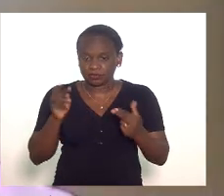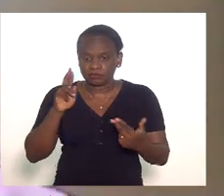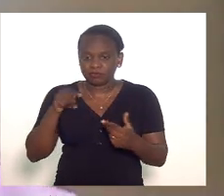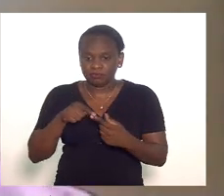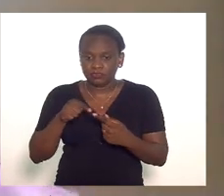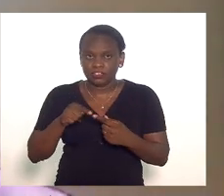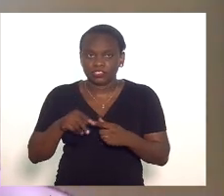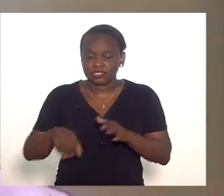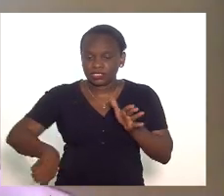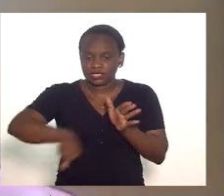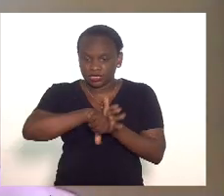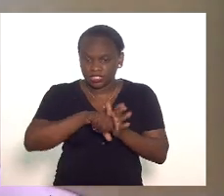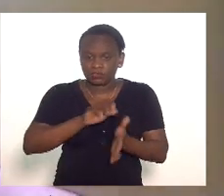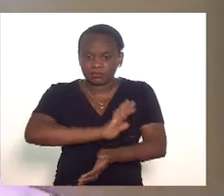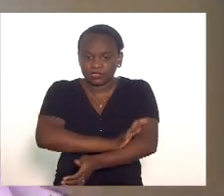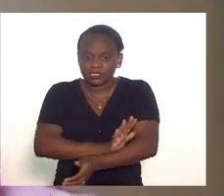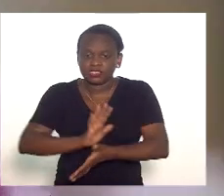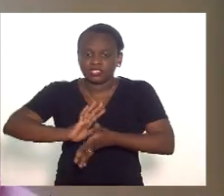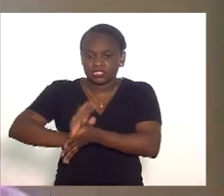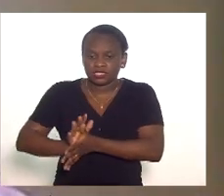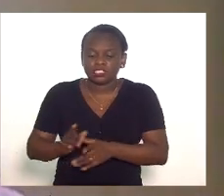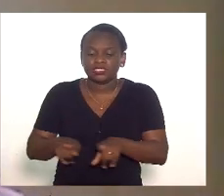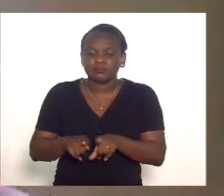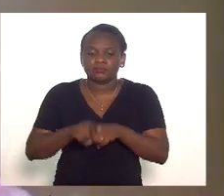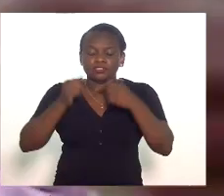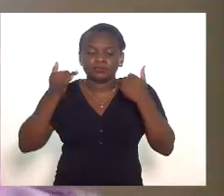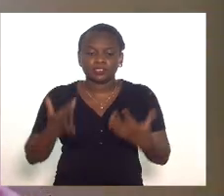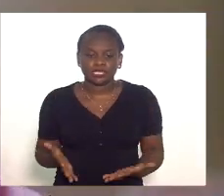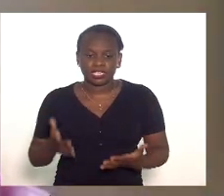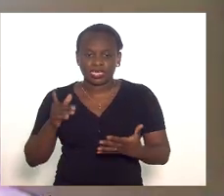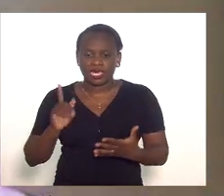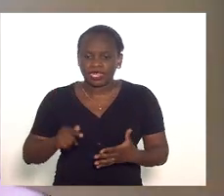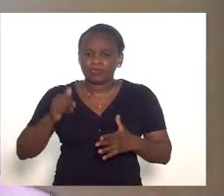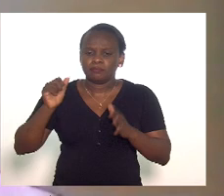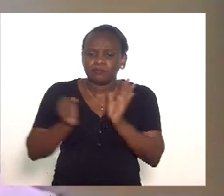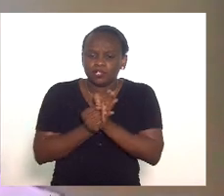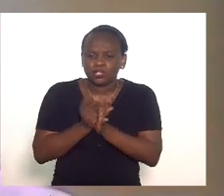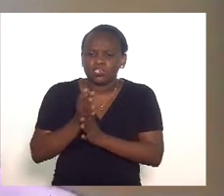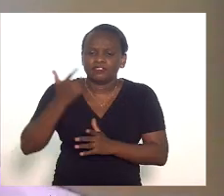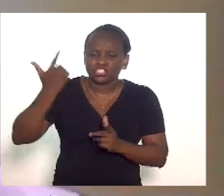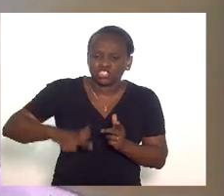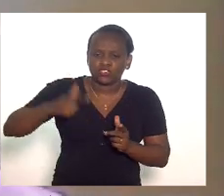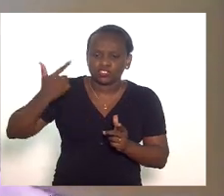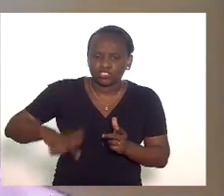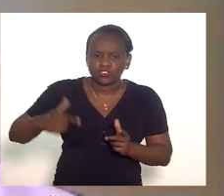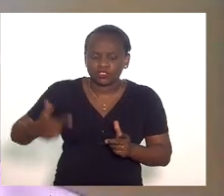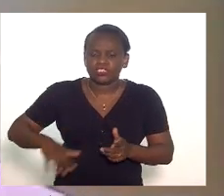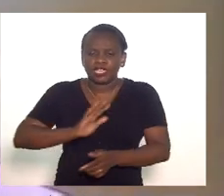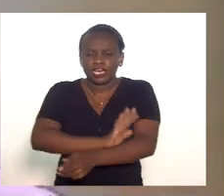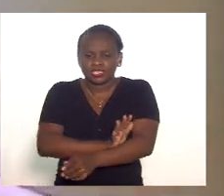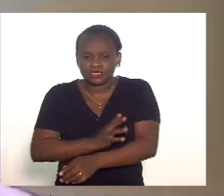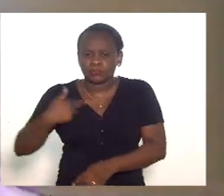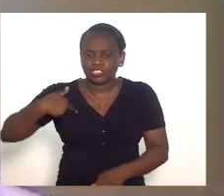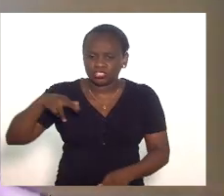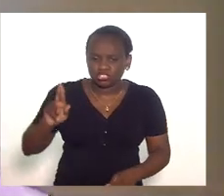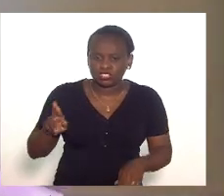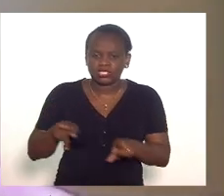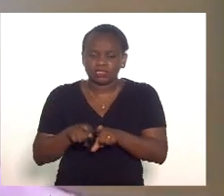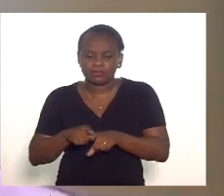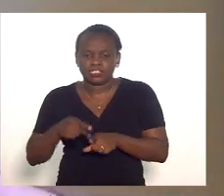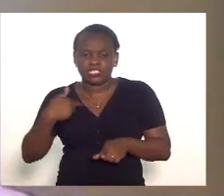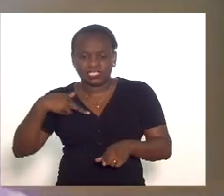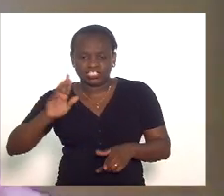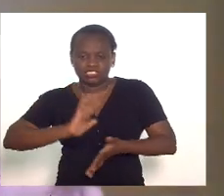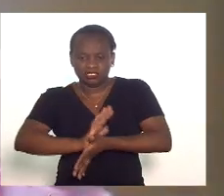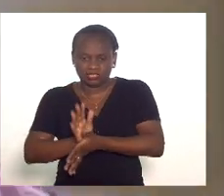crimes raciais e delitos de intolerância para não falar nas recorrentes situações de crime de racismo religioso de intolerância